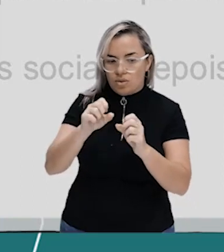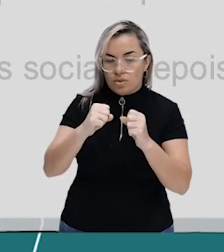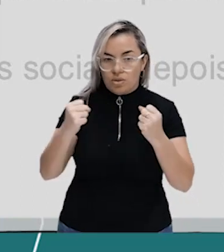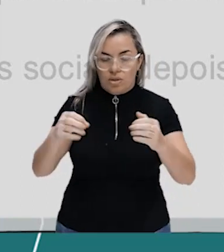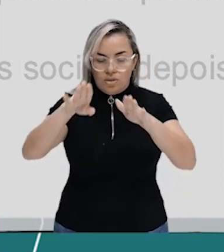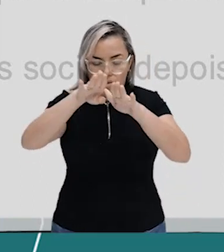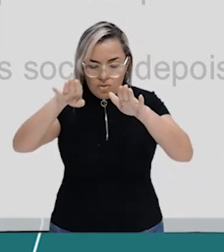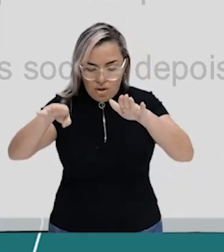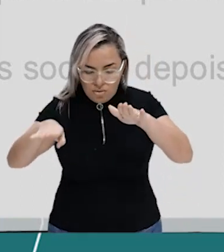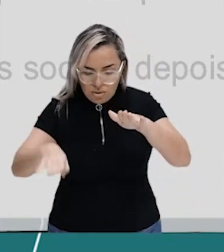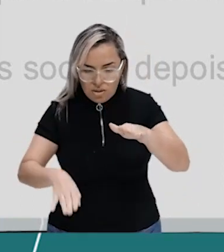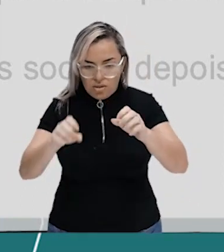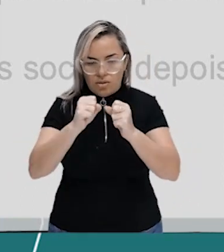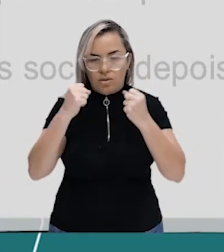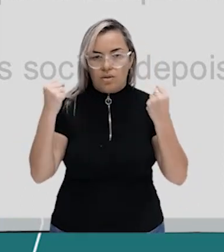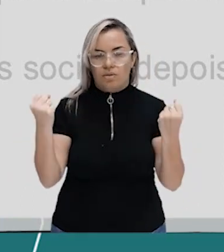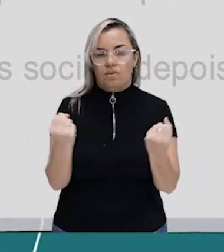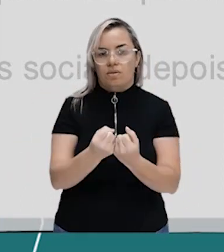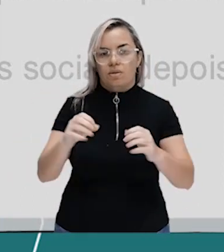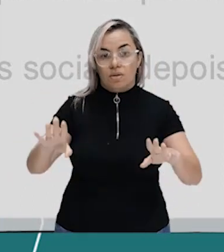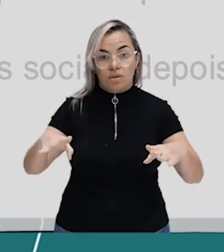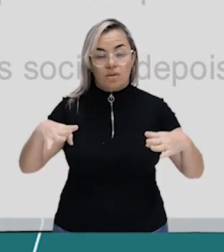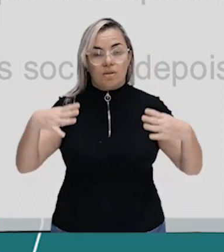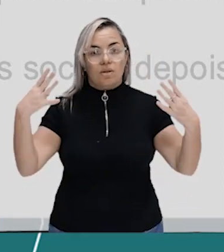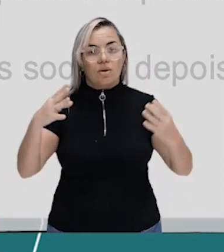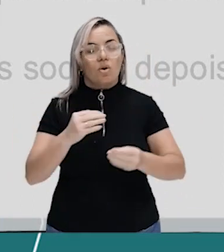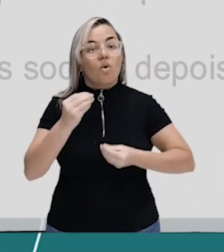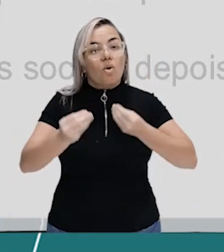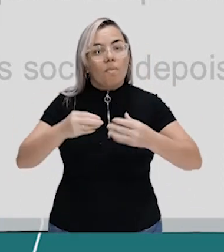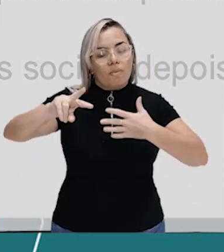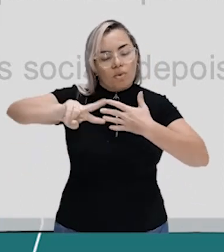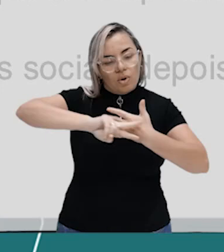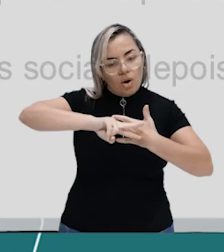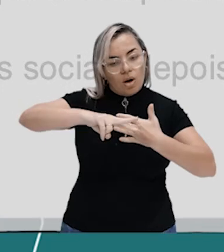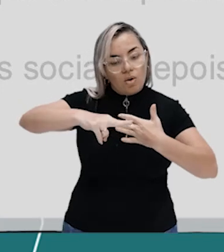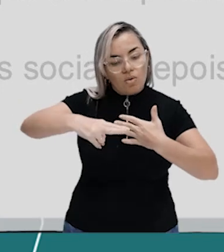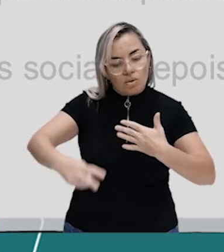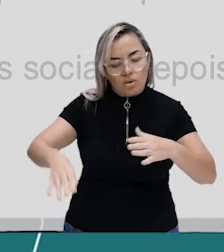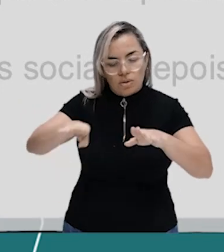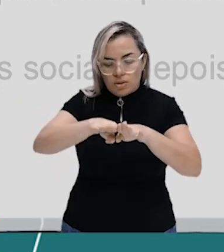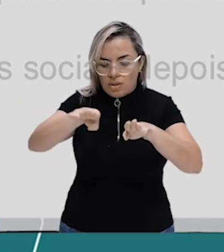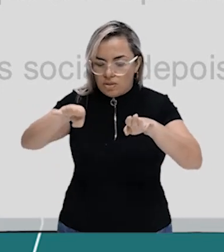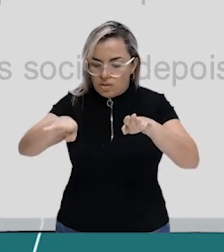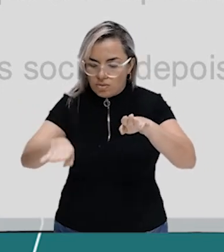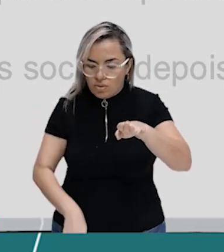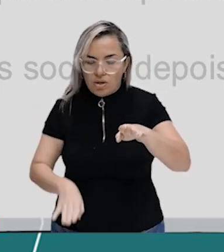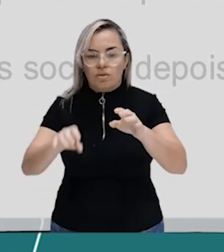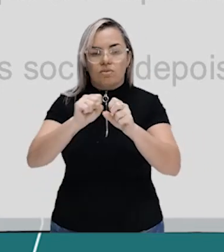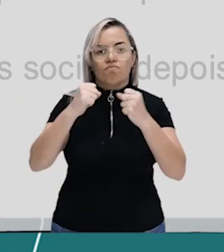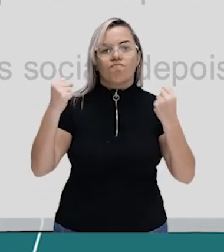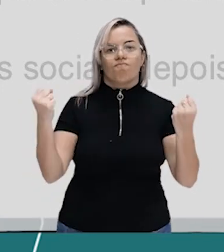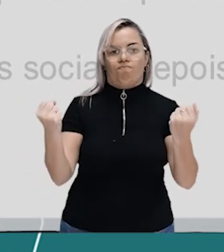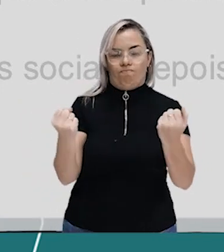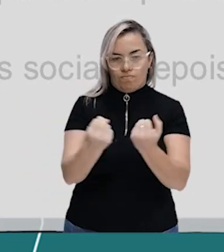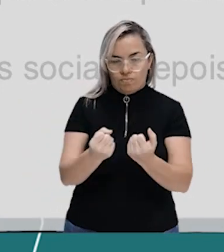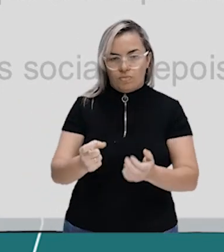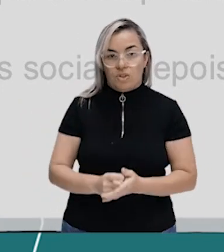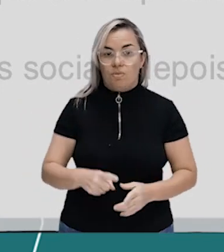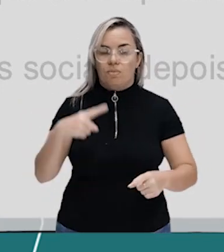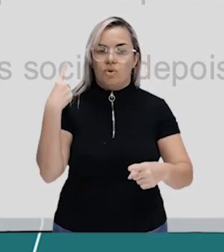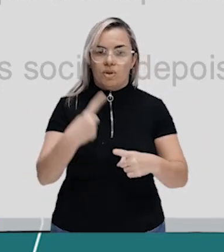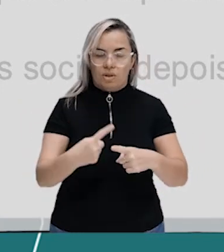Classe social é uma consequência da desigualdade. É porque existe